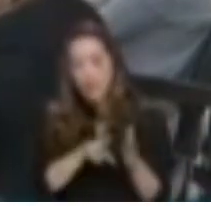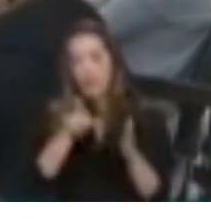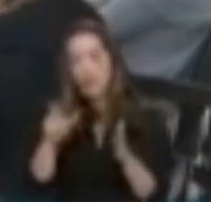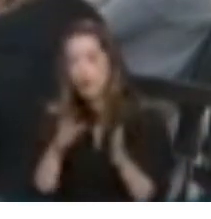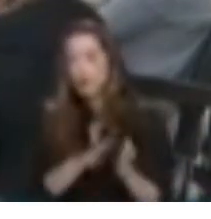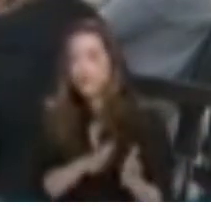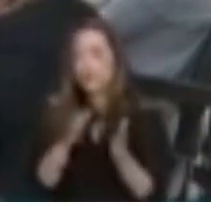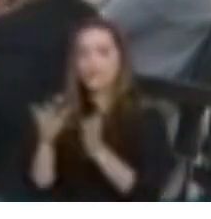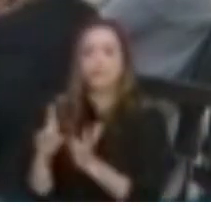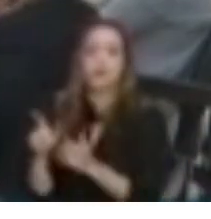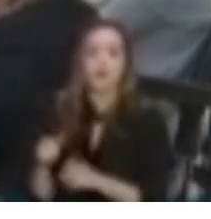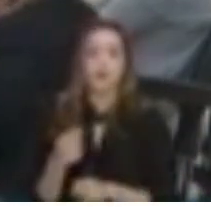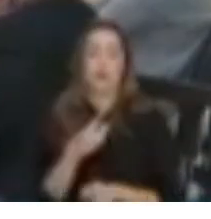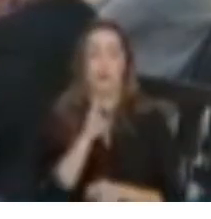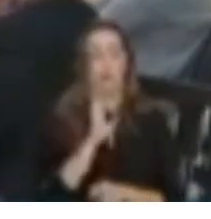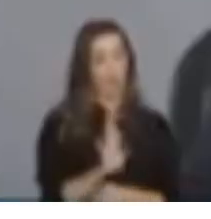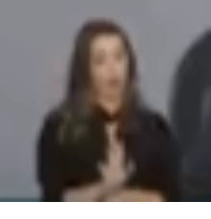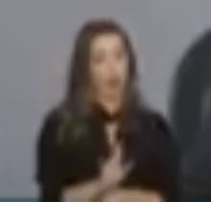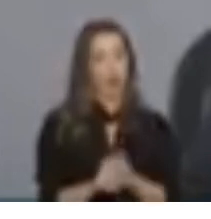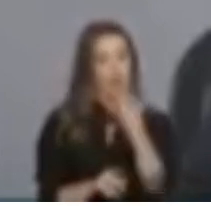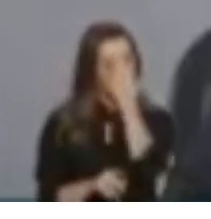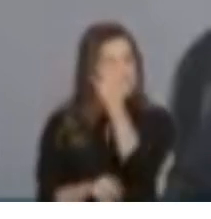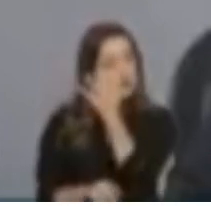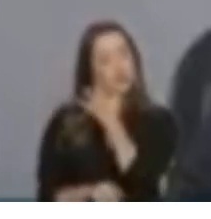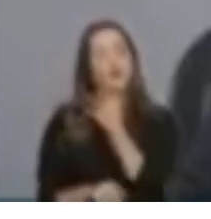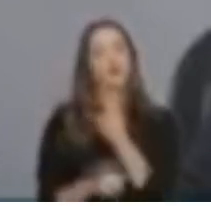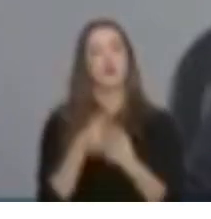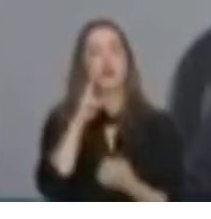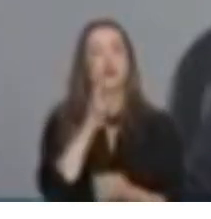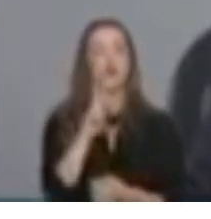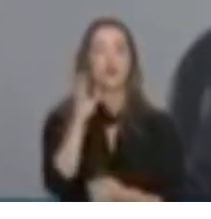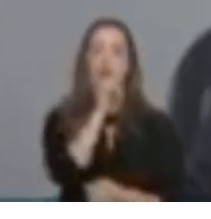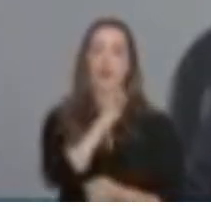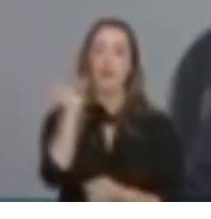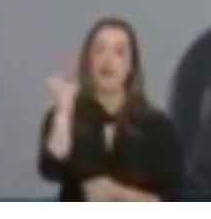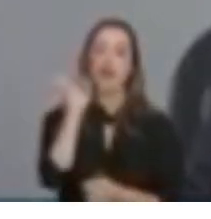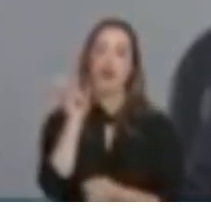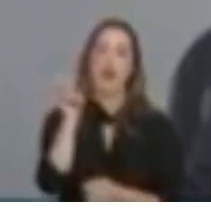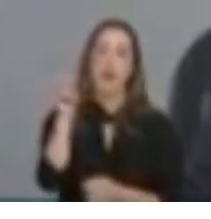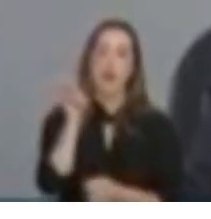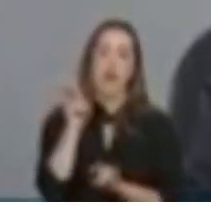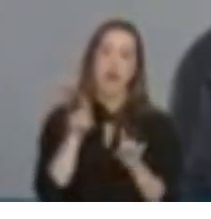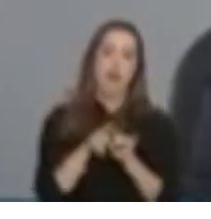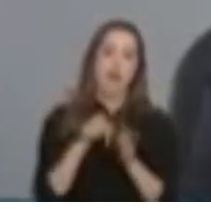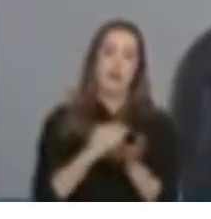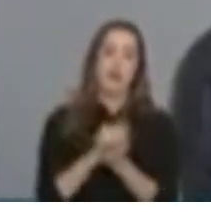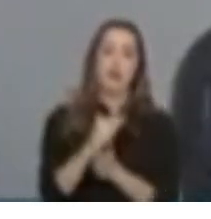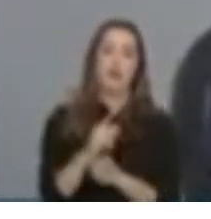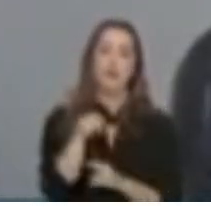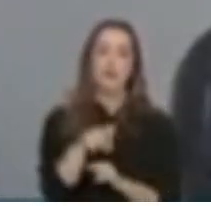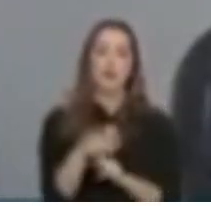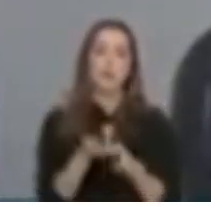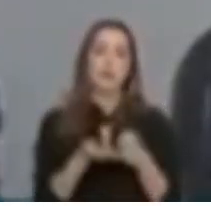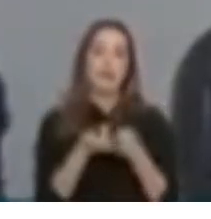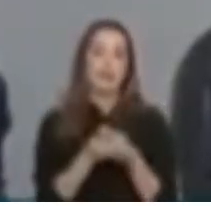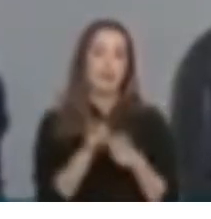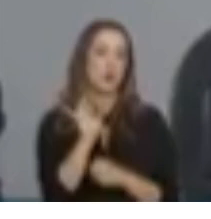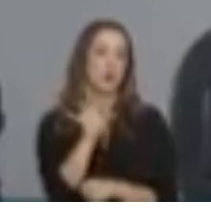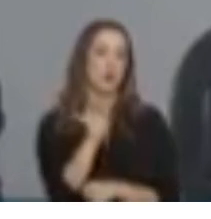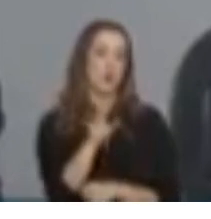viu na Itália? A Itália não tinha, no momento que ela entrou, ela estava baseando